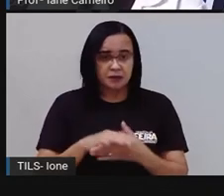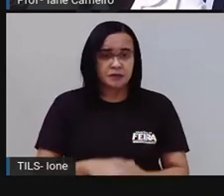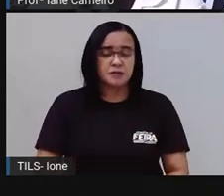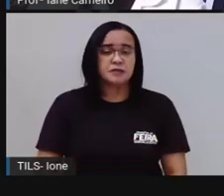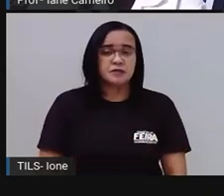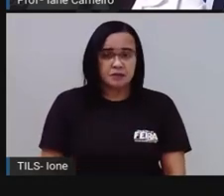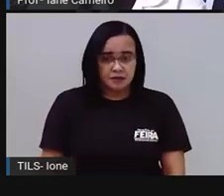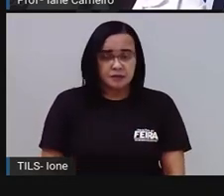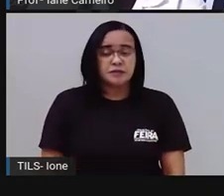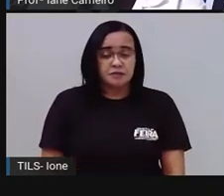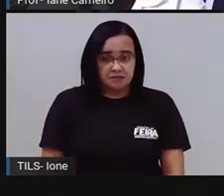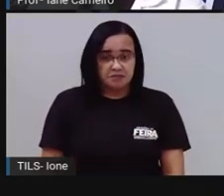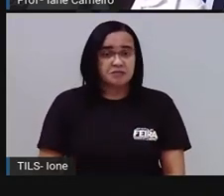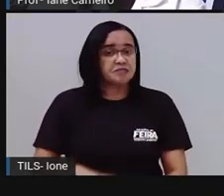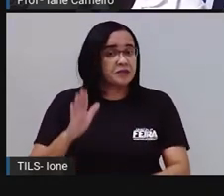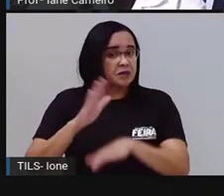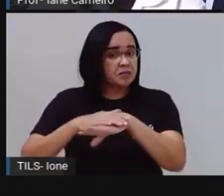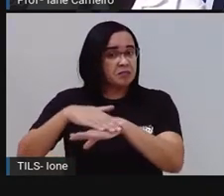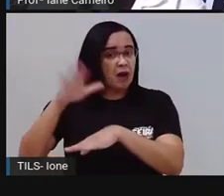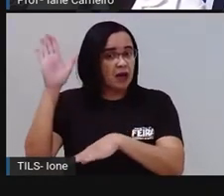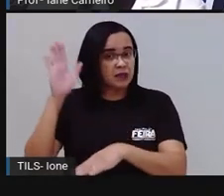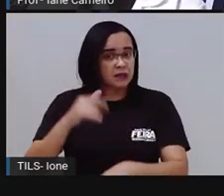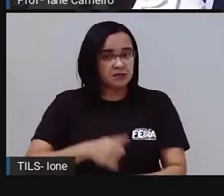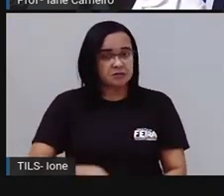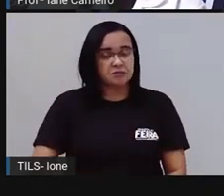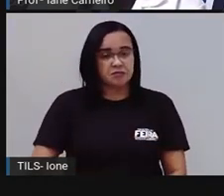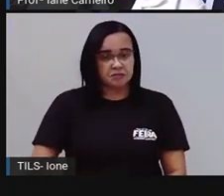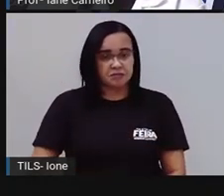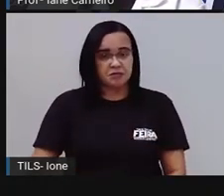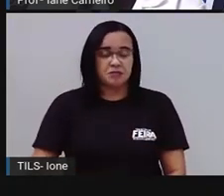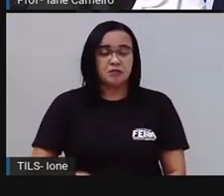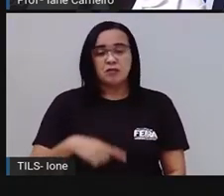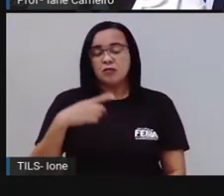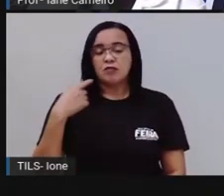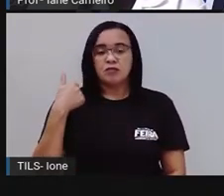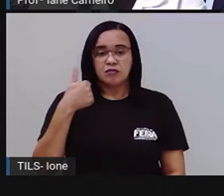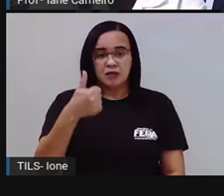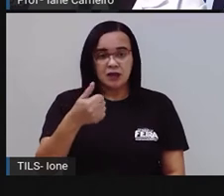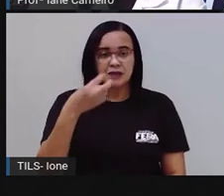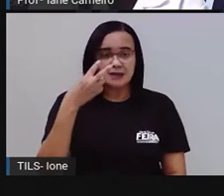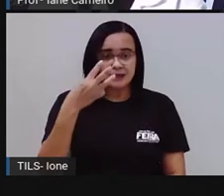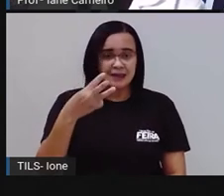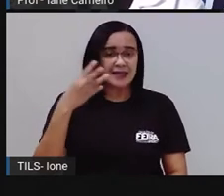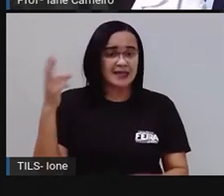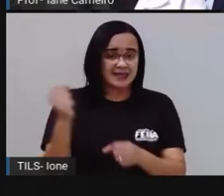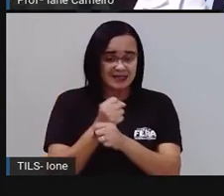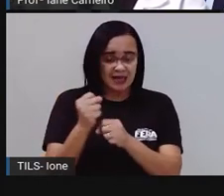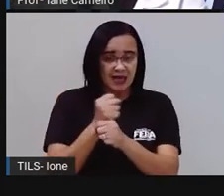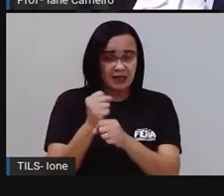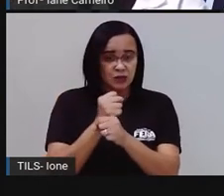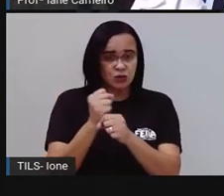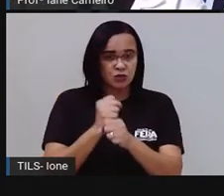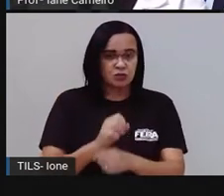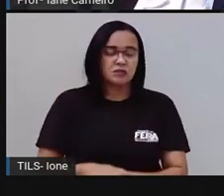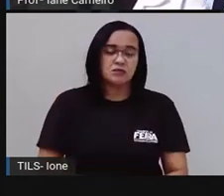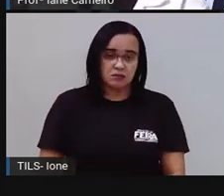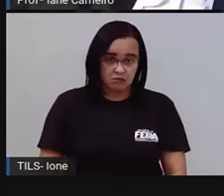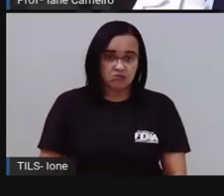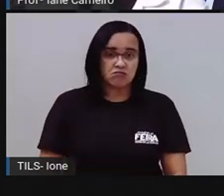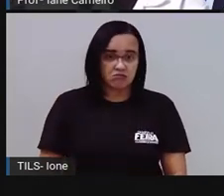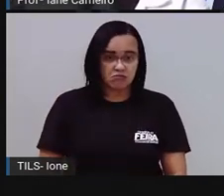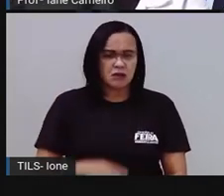pintada leva mais tempo, três anos. Quanto será que é a mais, gente? A Pro já ajudou vocês. Faz aí no caderno.